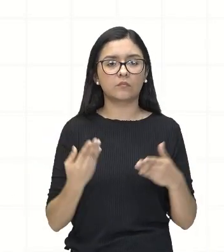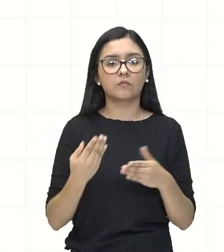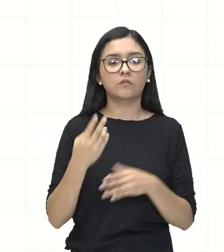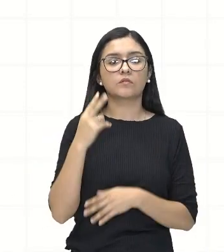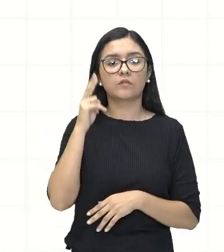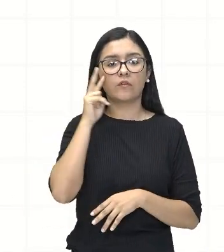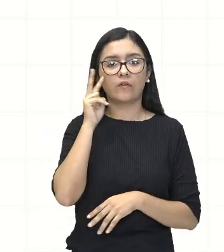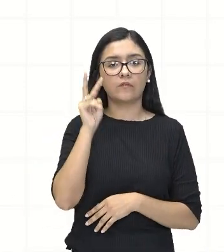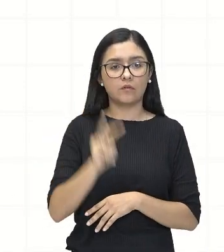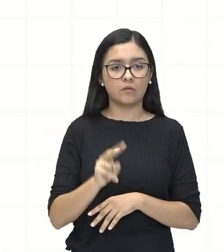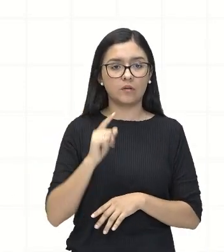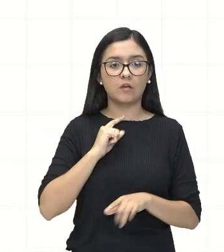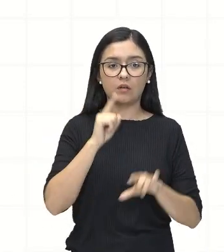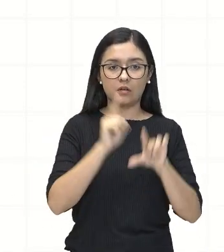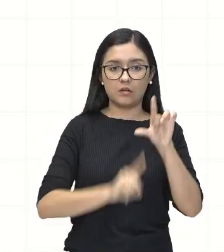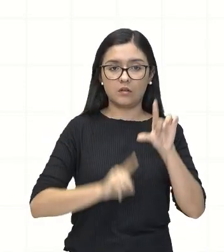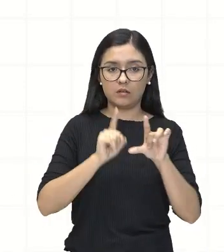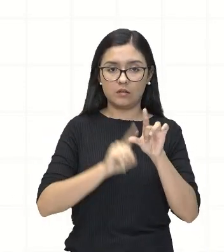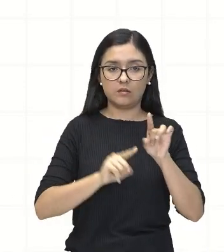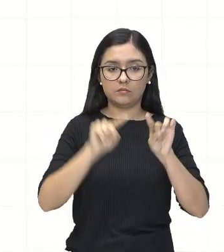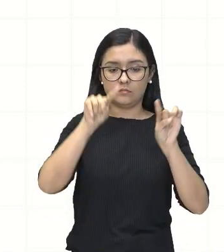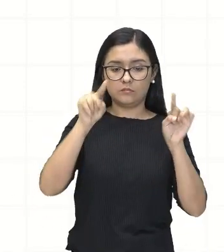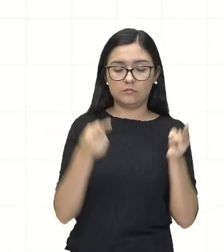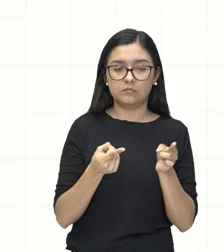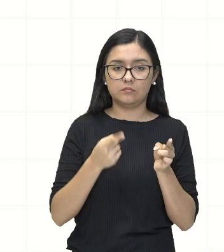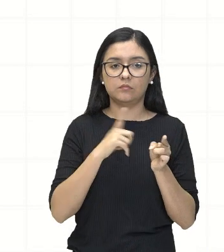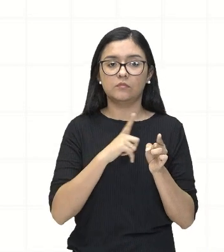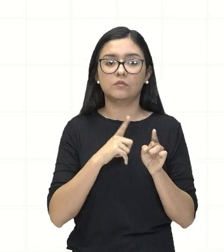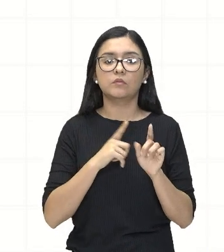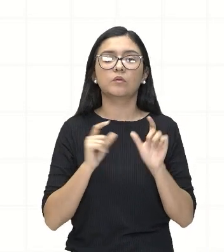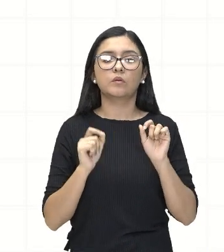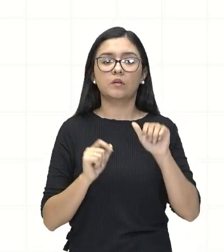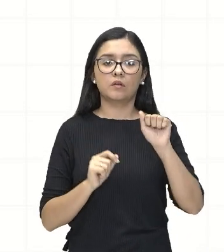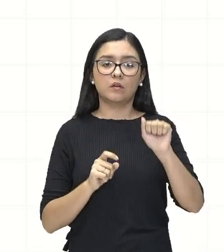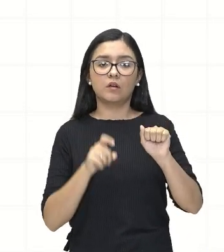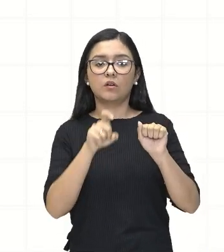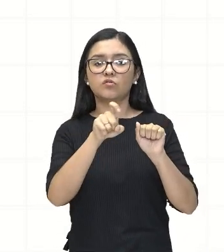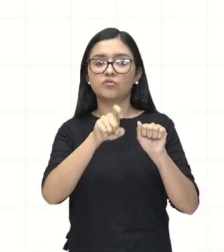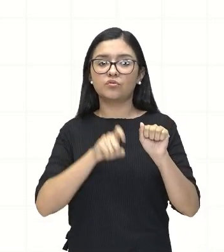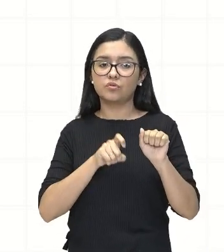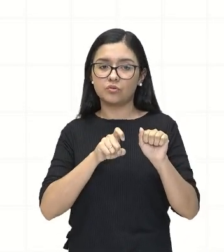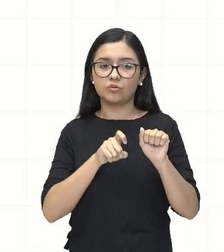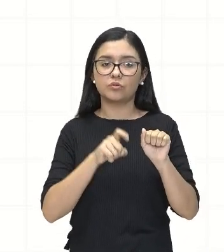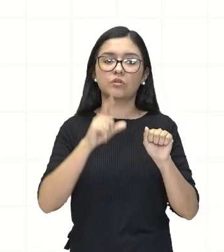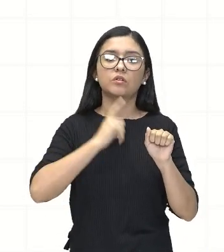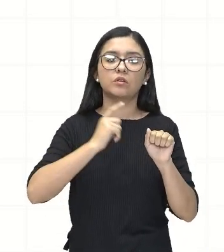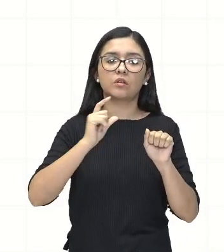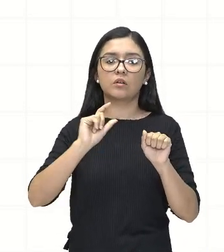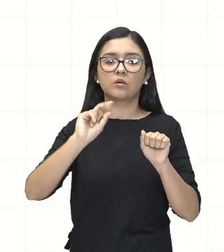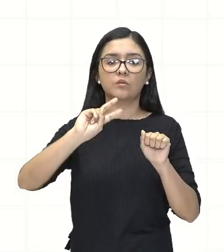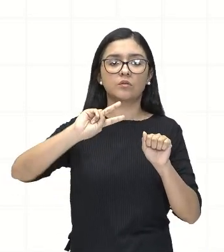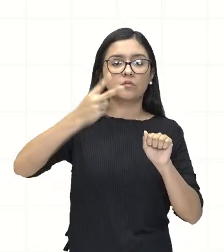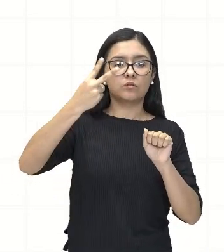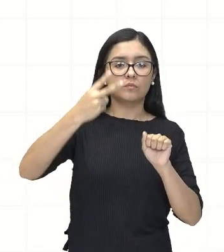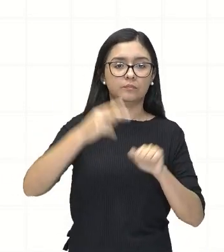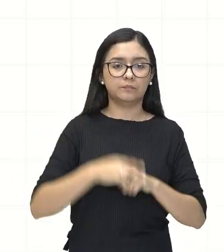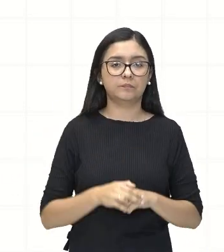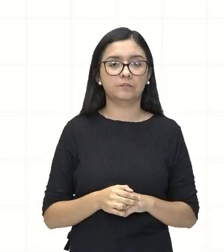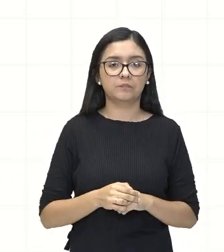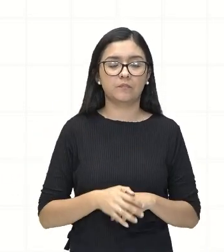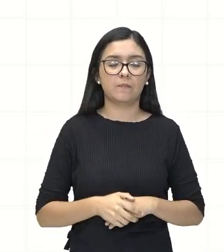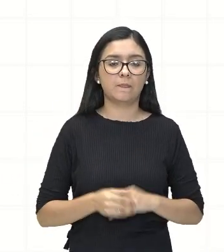letra, né, aqui, ó, nós temos o X e ele tem um expoente. Vou reescrever aqui.